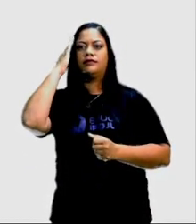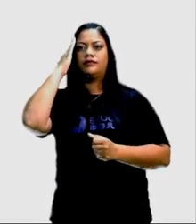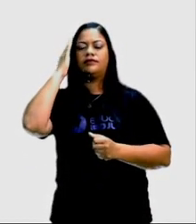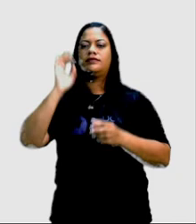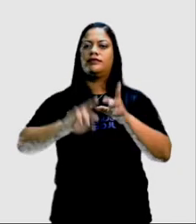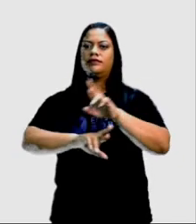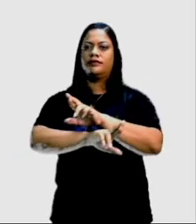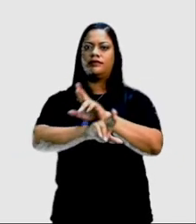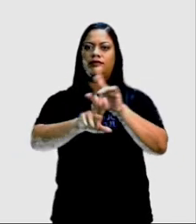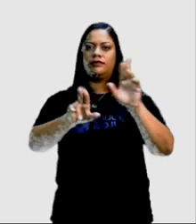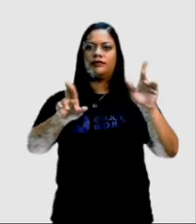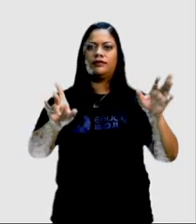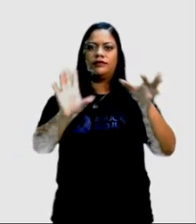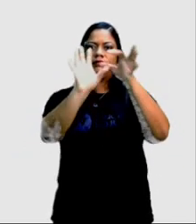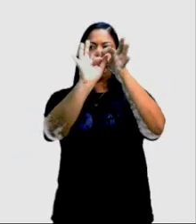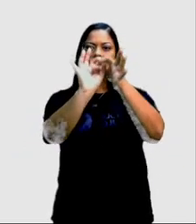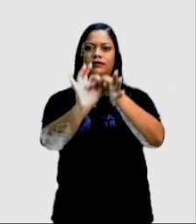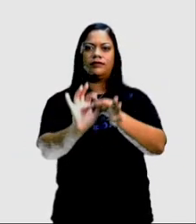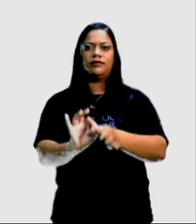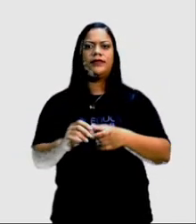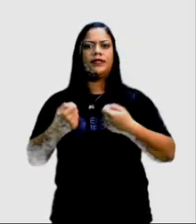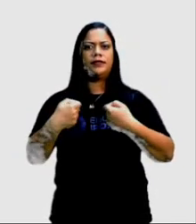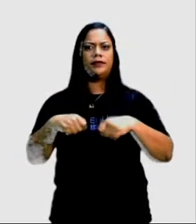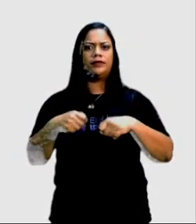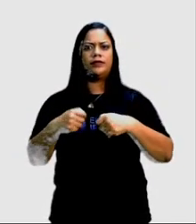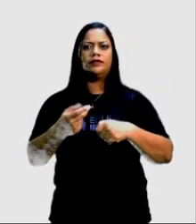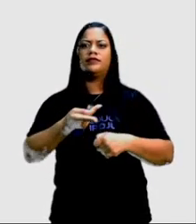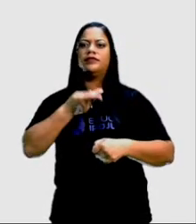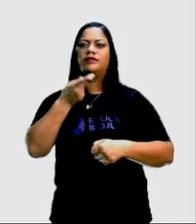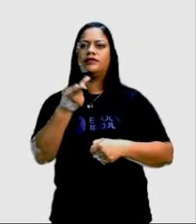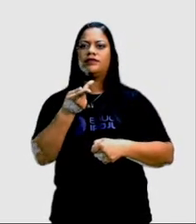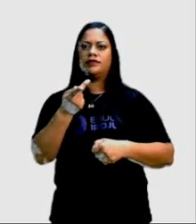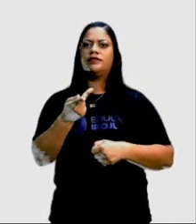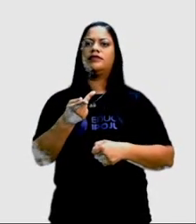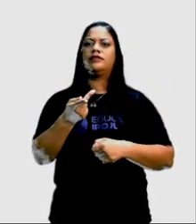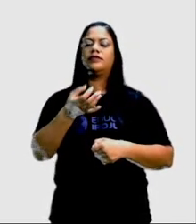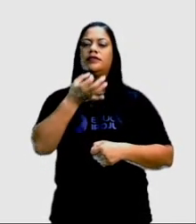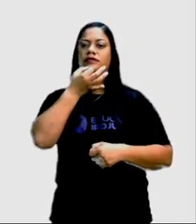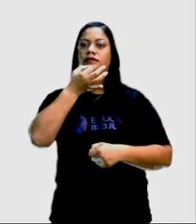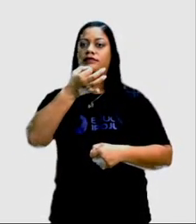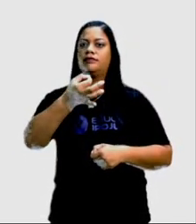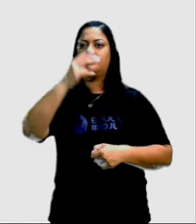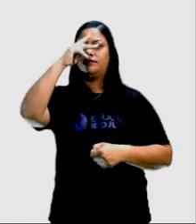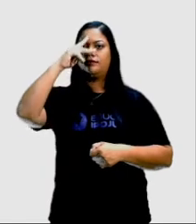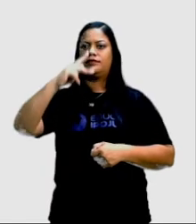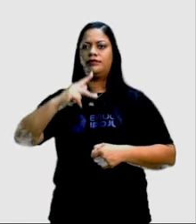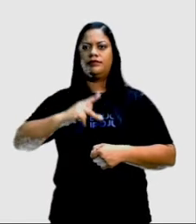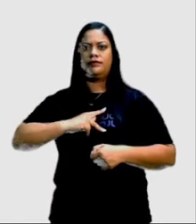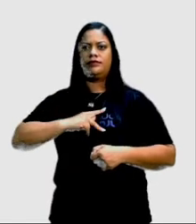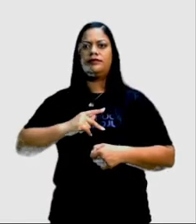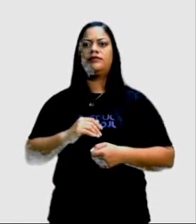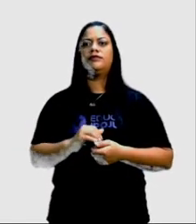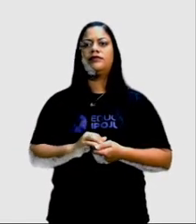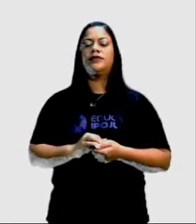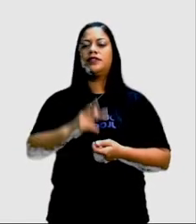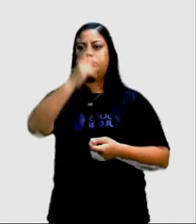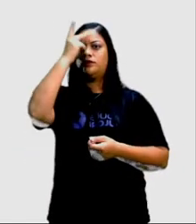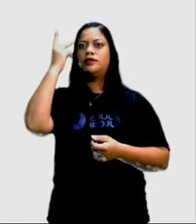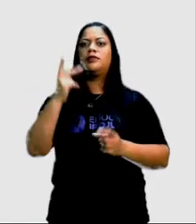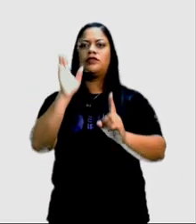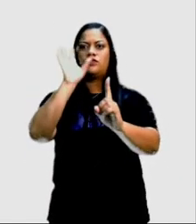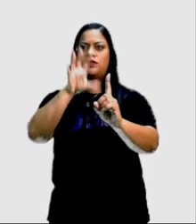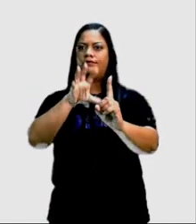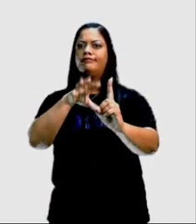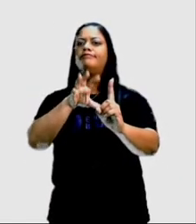contextos, o indivíduo precisa defender uma tese e persuadir o seu interlocutor, ou seja, convencer alguém